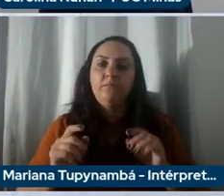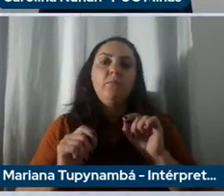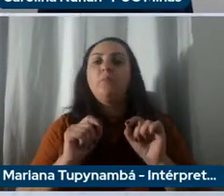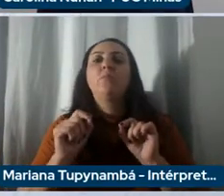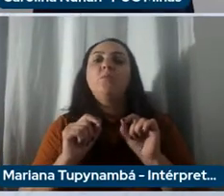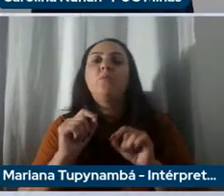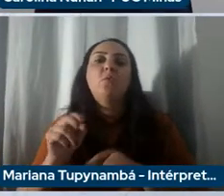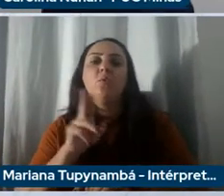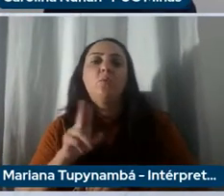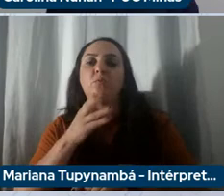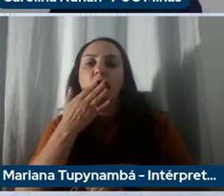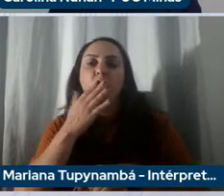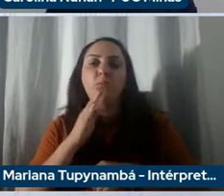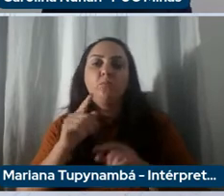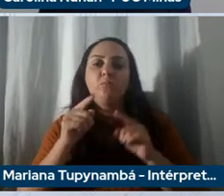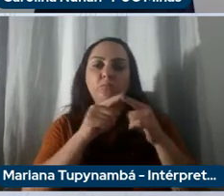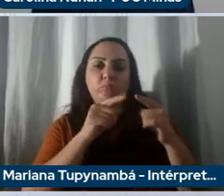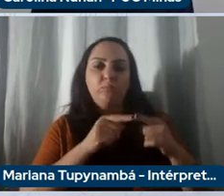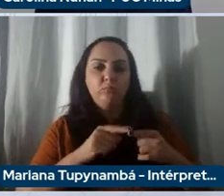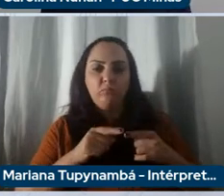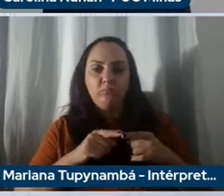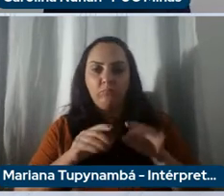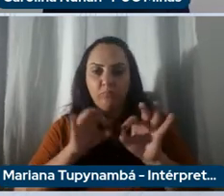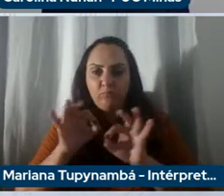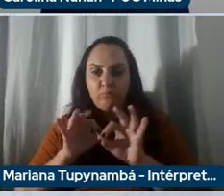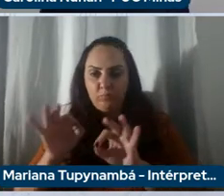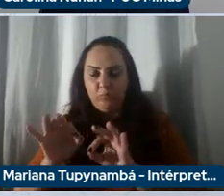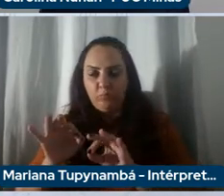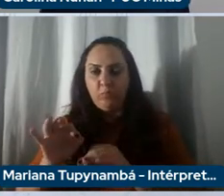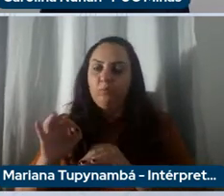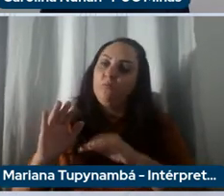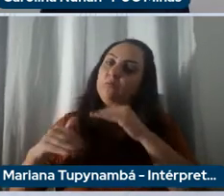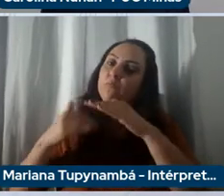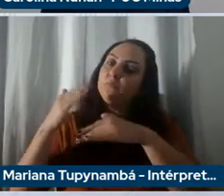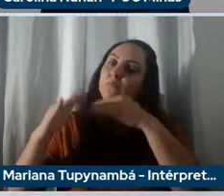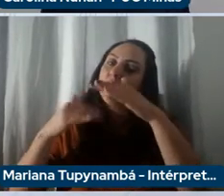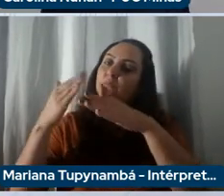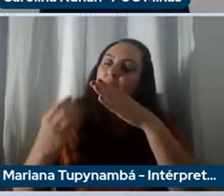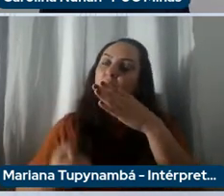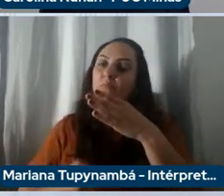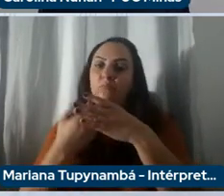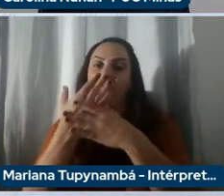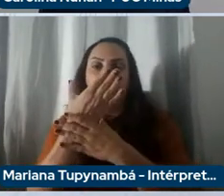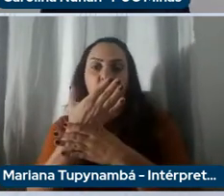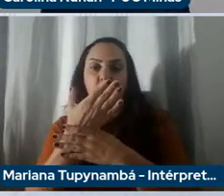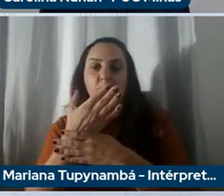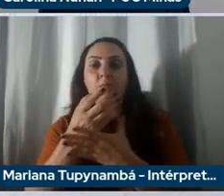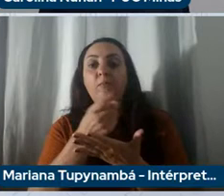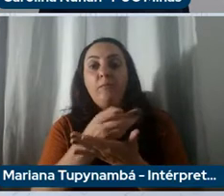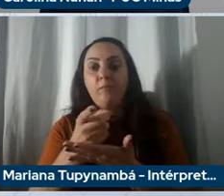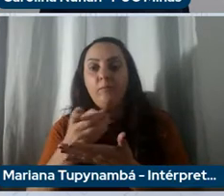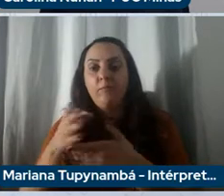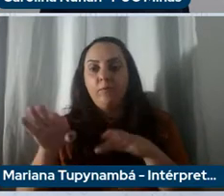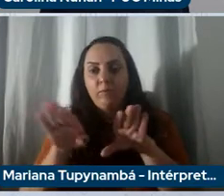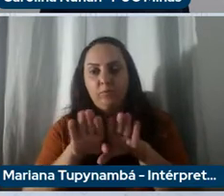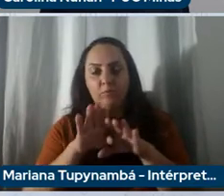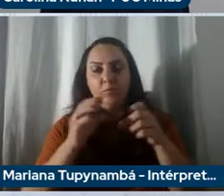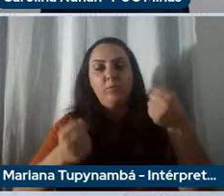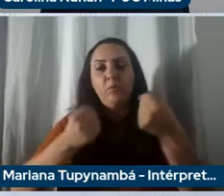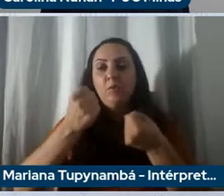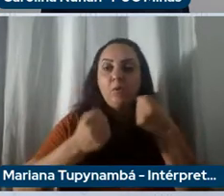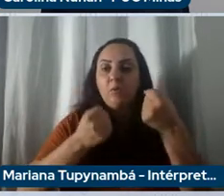então nós desenvolvemos construímos e comercializamos carros e serviços